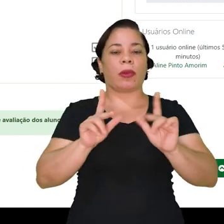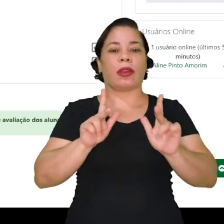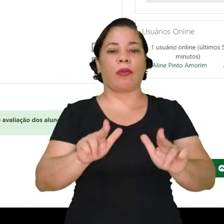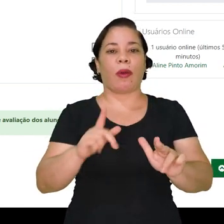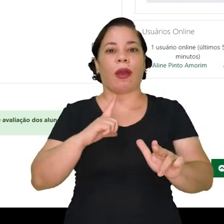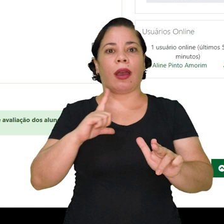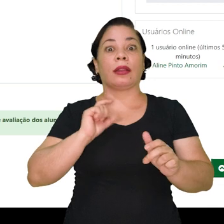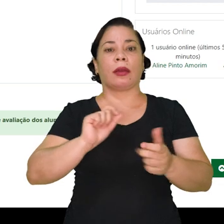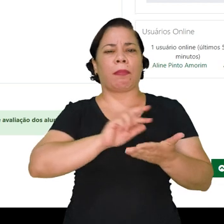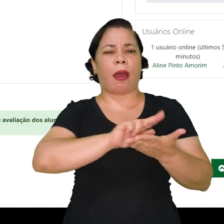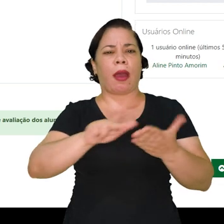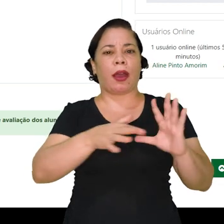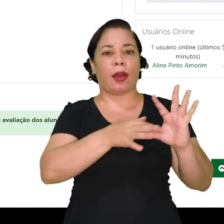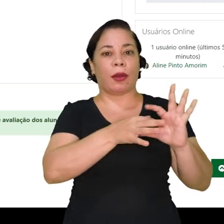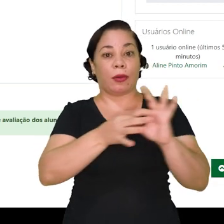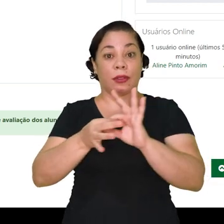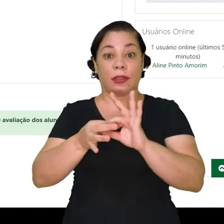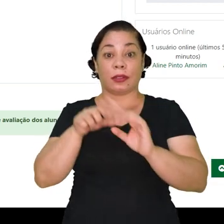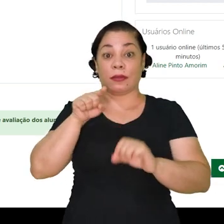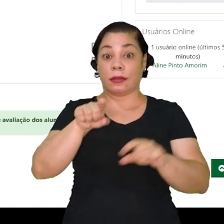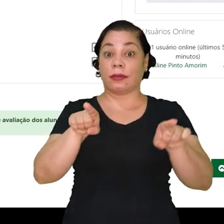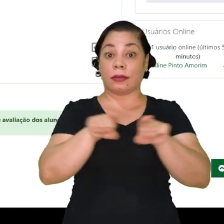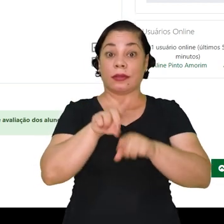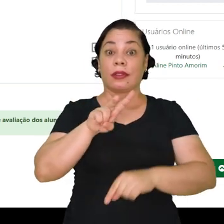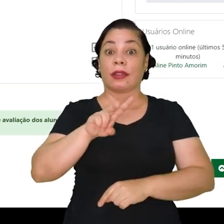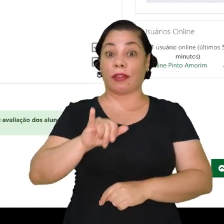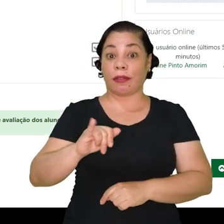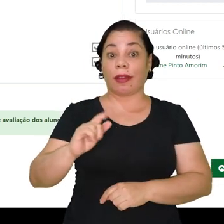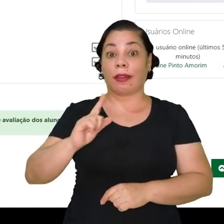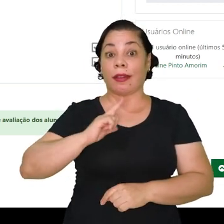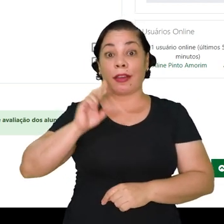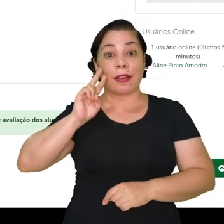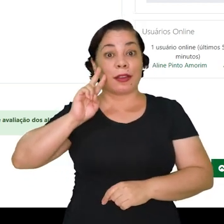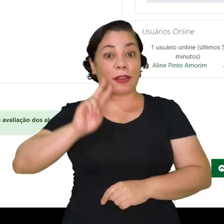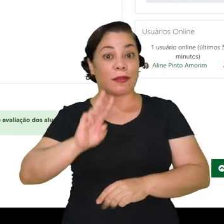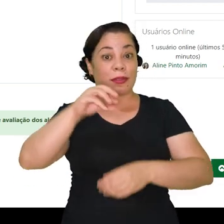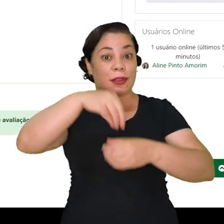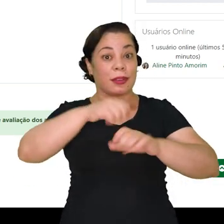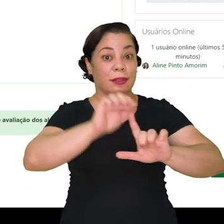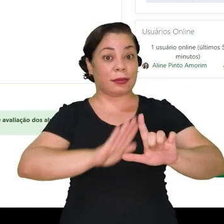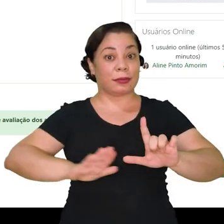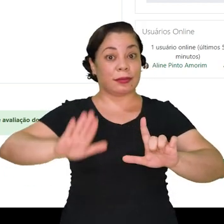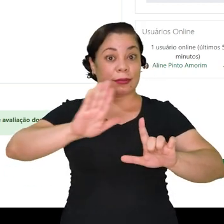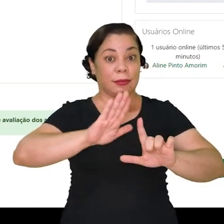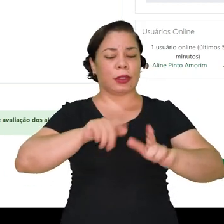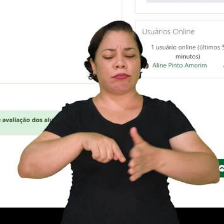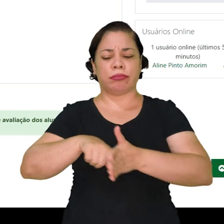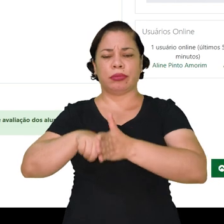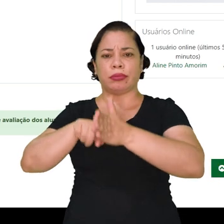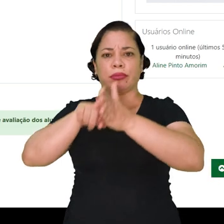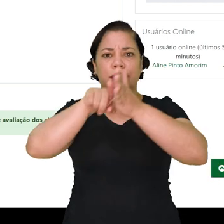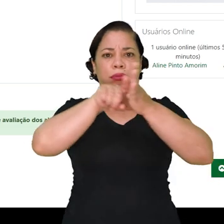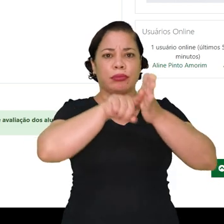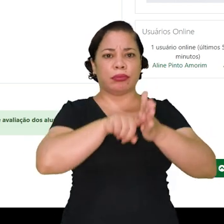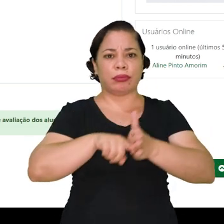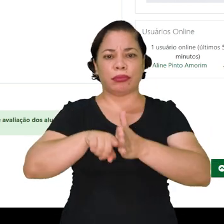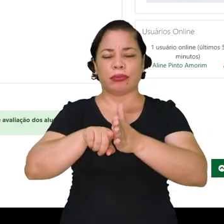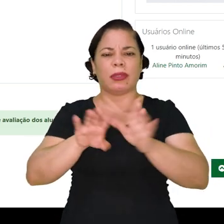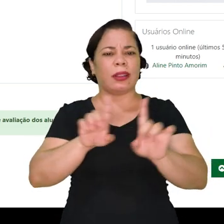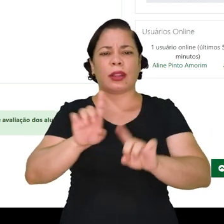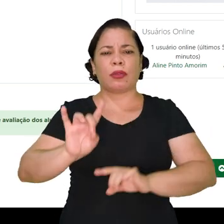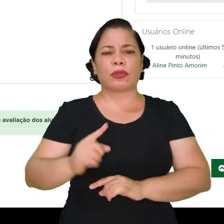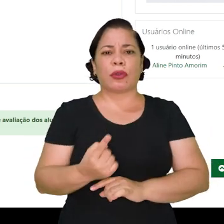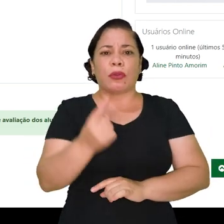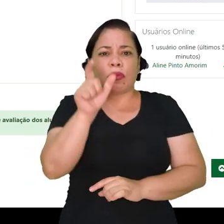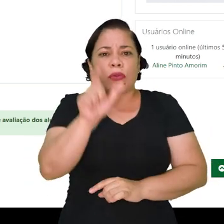série de situações e de contextos que você também vai encontrar nessa sala. Então, explore bastante. Não